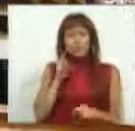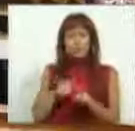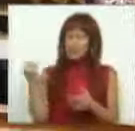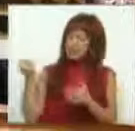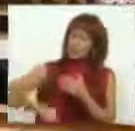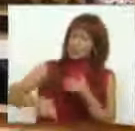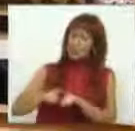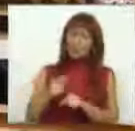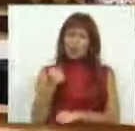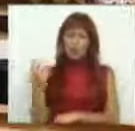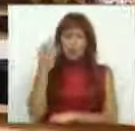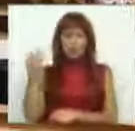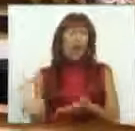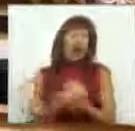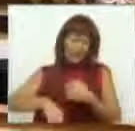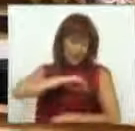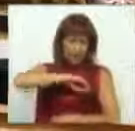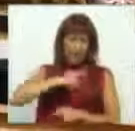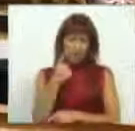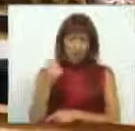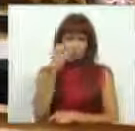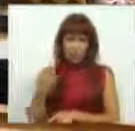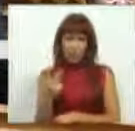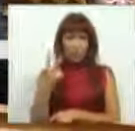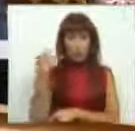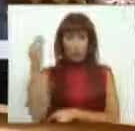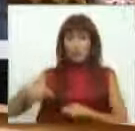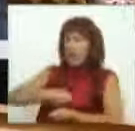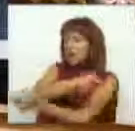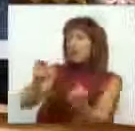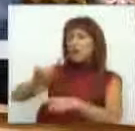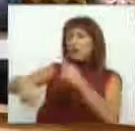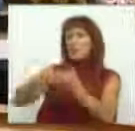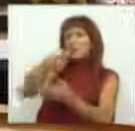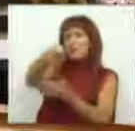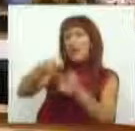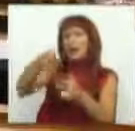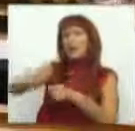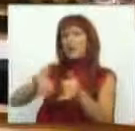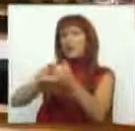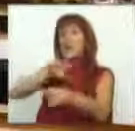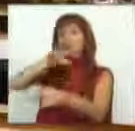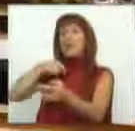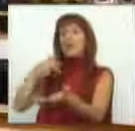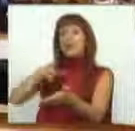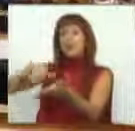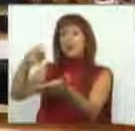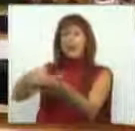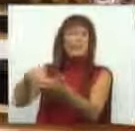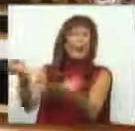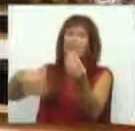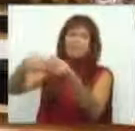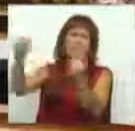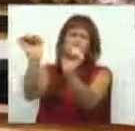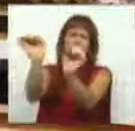tributados a 1% ou a 2%, distribuindo-os depois para a sociedade de manhã em Portugal, não paga mais nada.